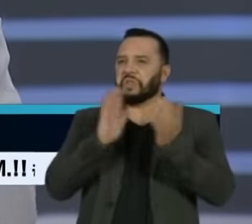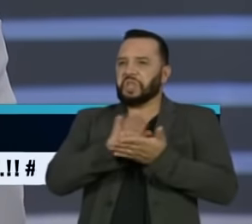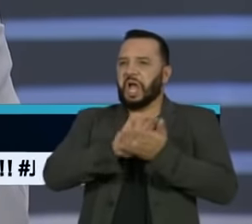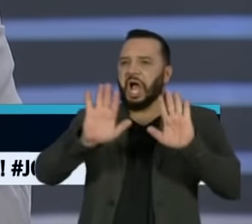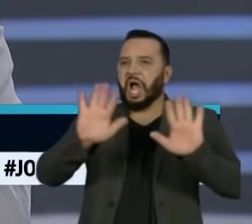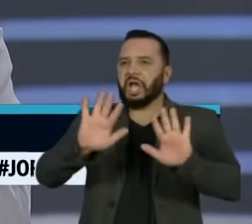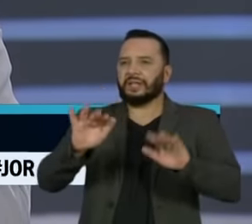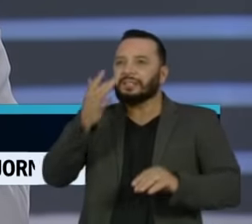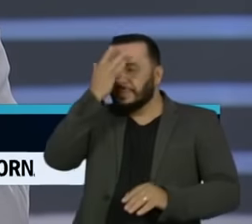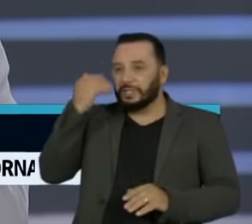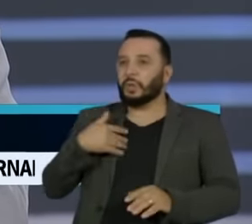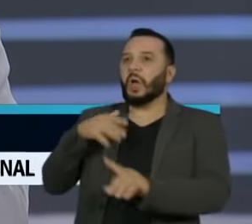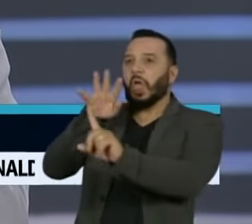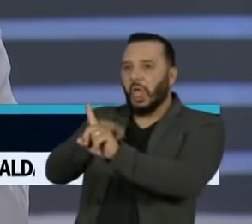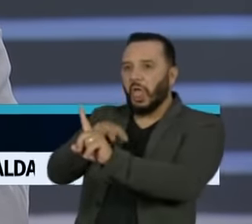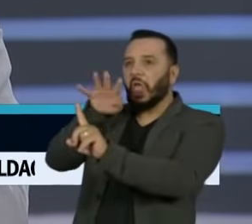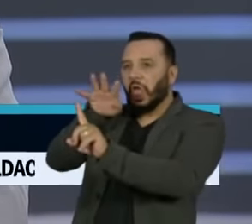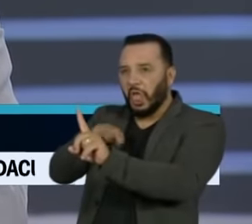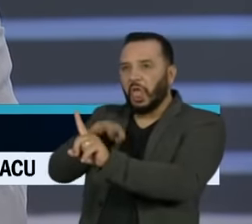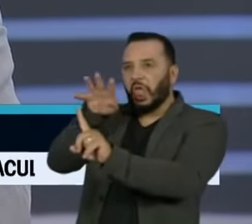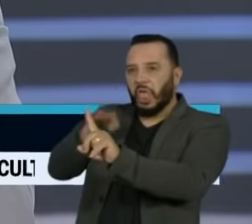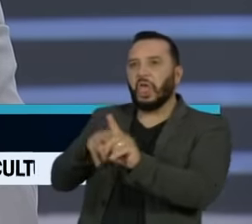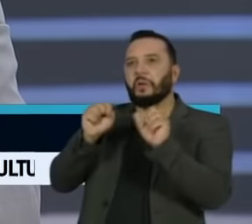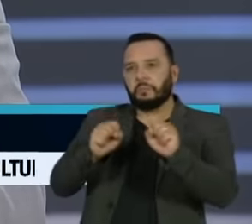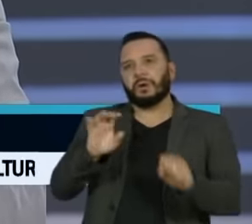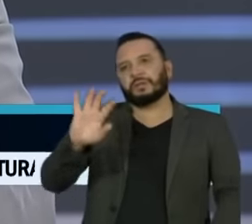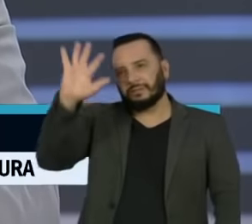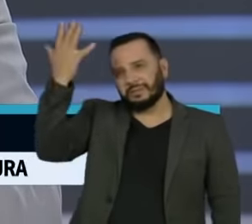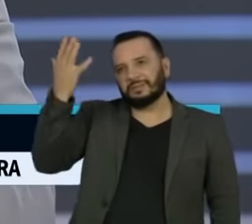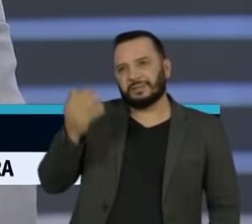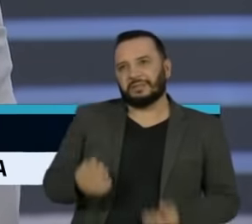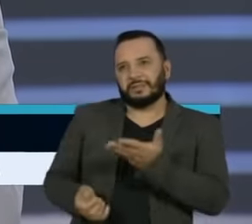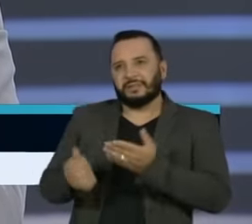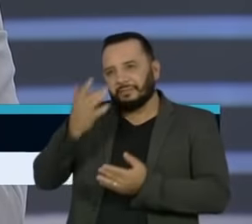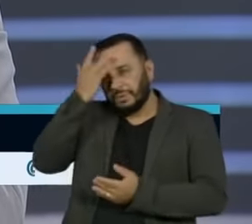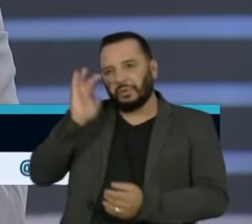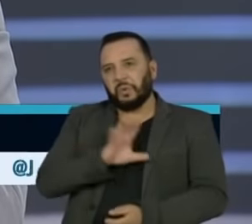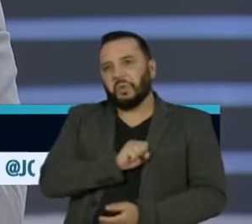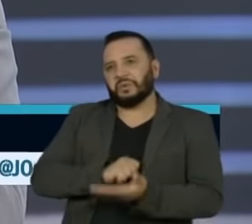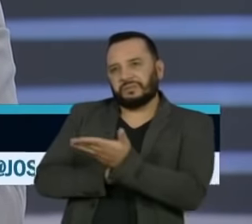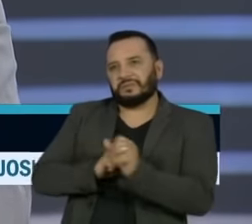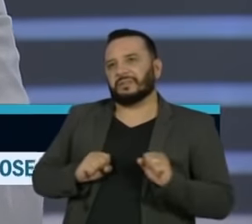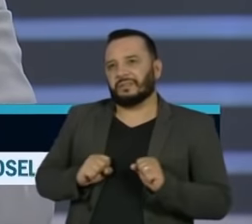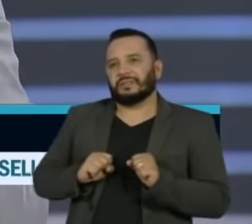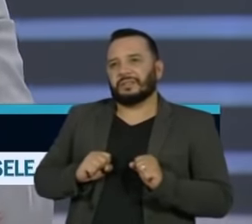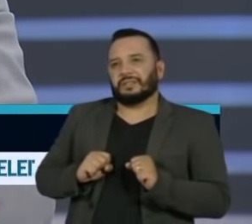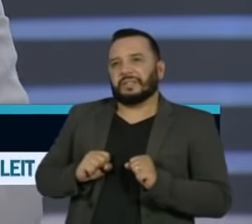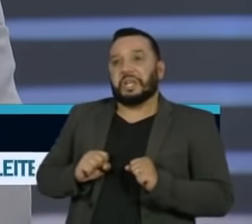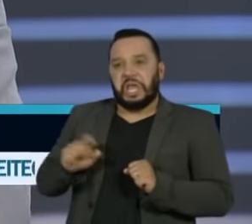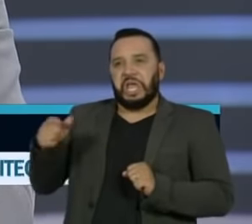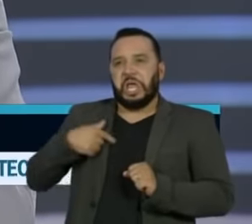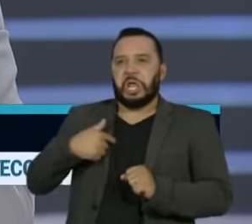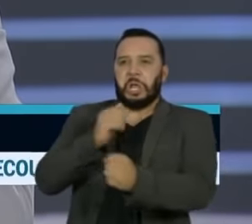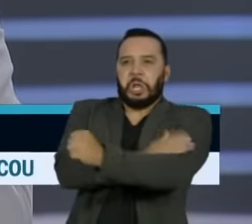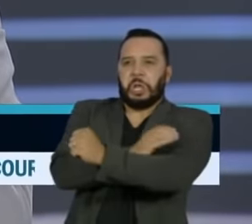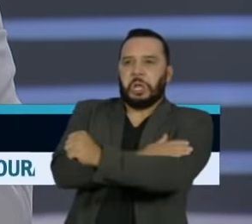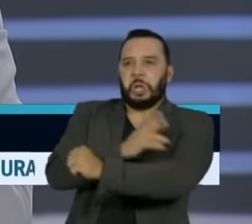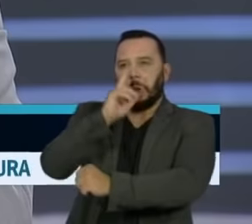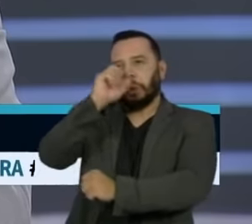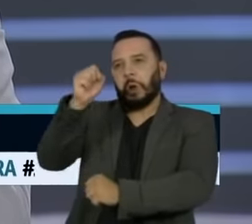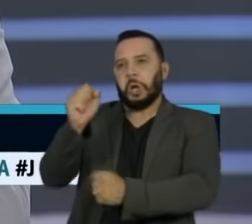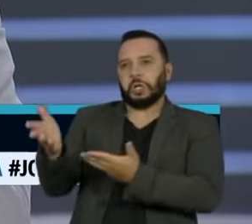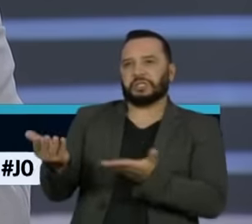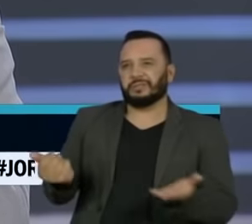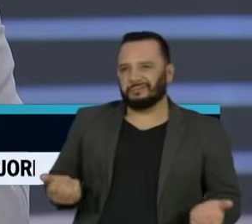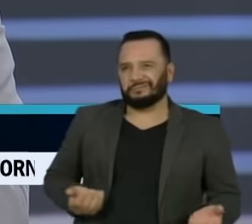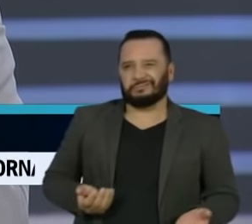olhar aí qualquer de contentamento e que reconheça nisso um gesto importante e interessante